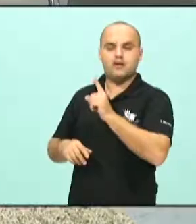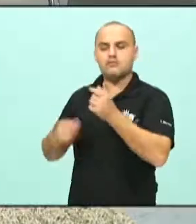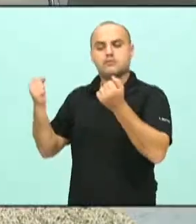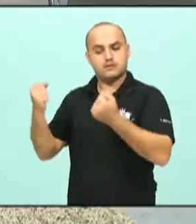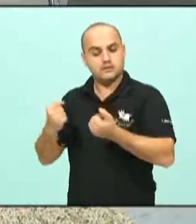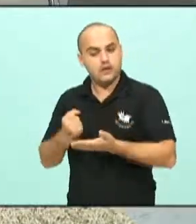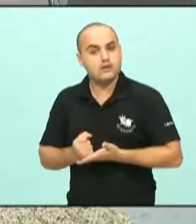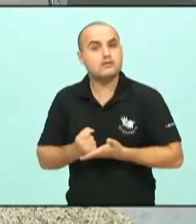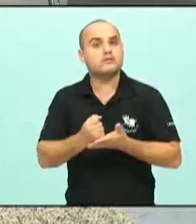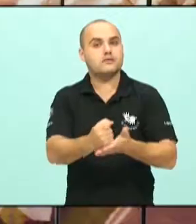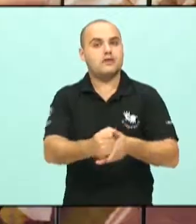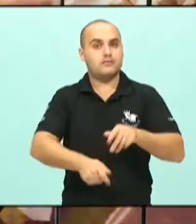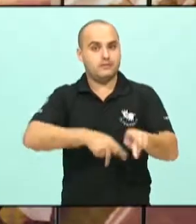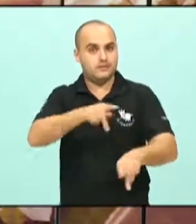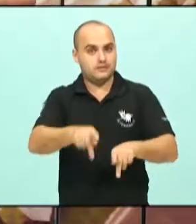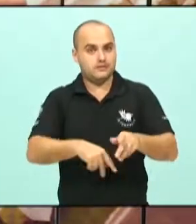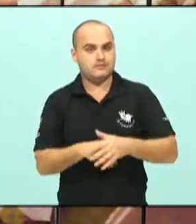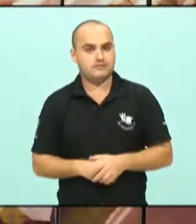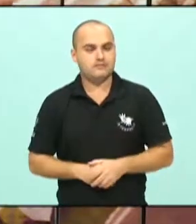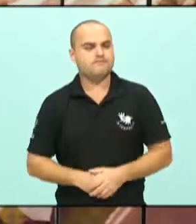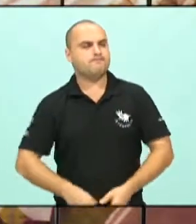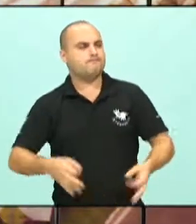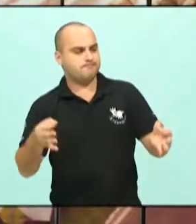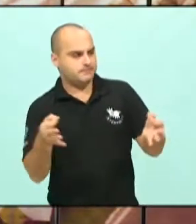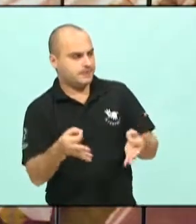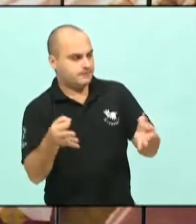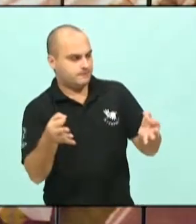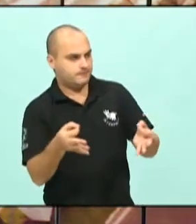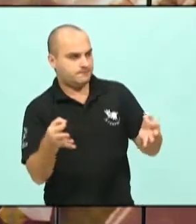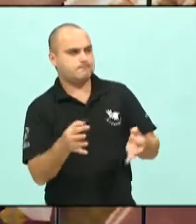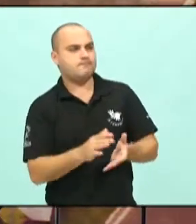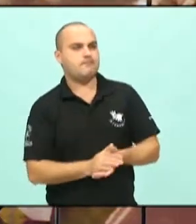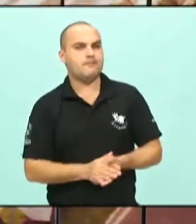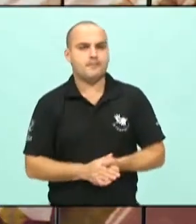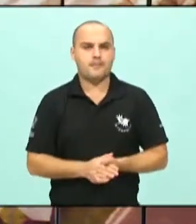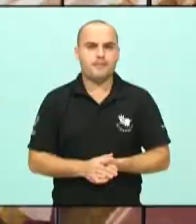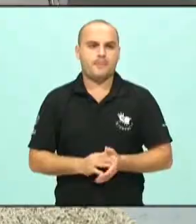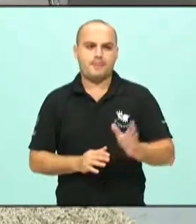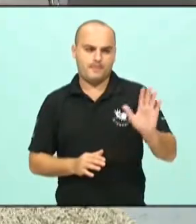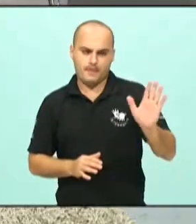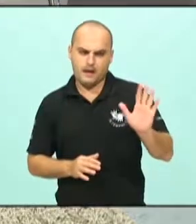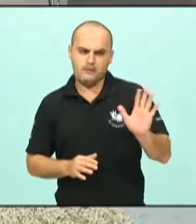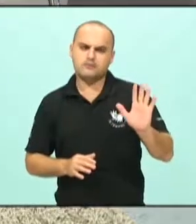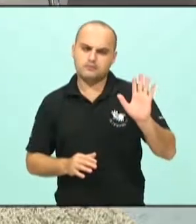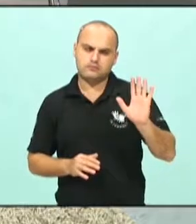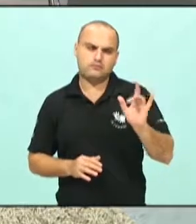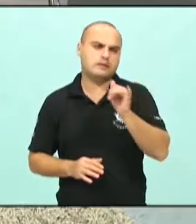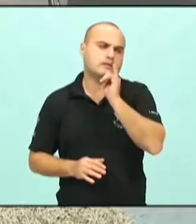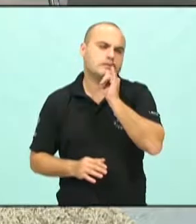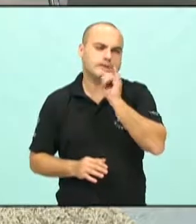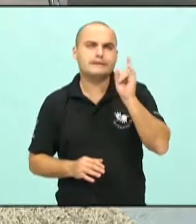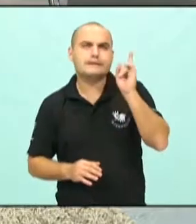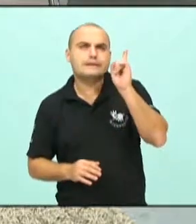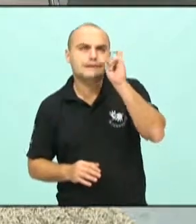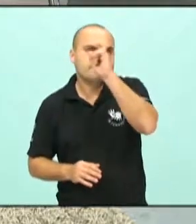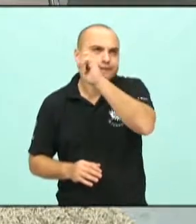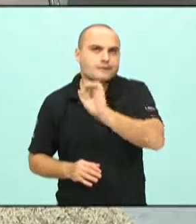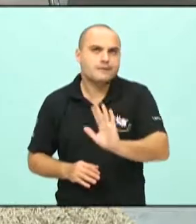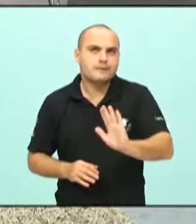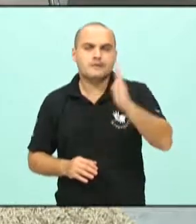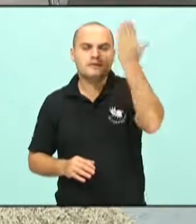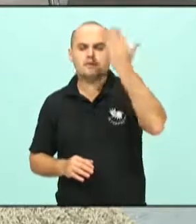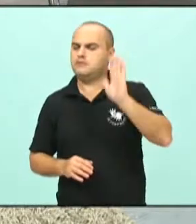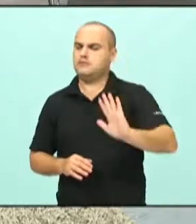Perfeito, perfeito. O que tem, e não é raro acontecer já, aliás, não é de hoje, né, vereador?